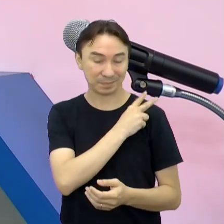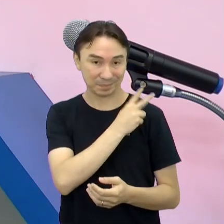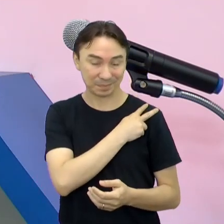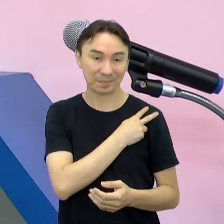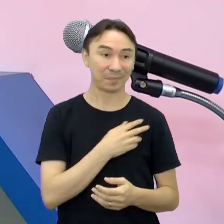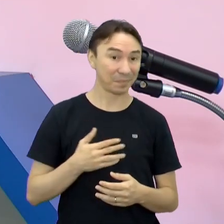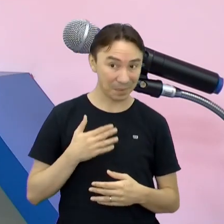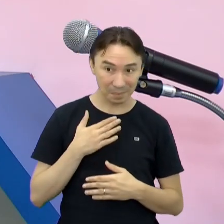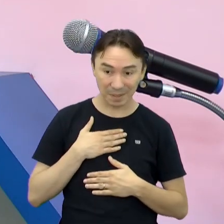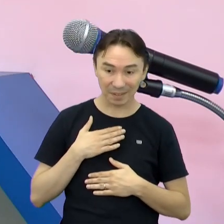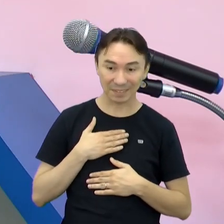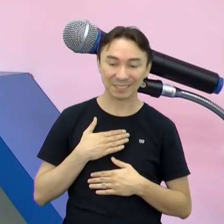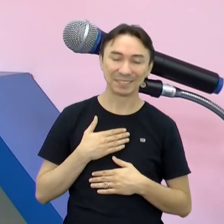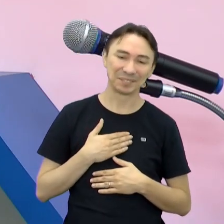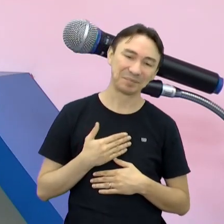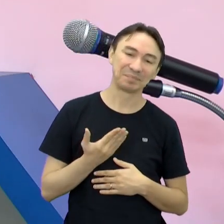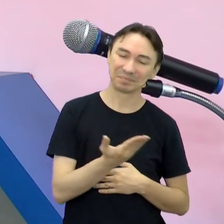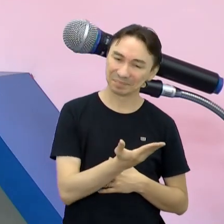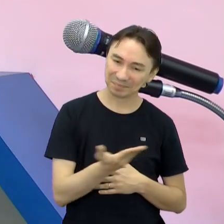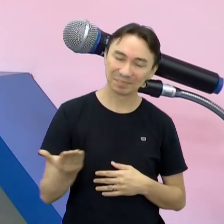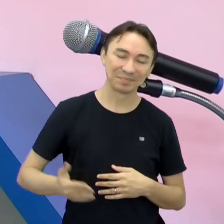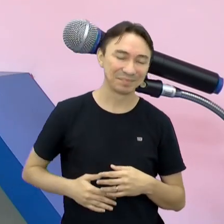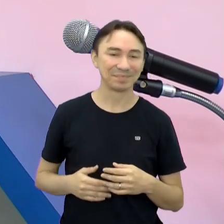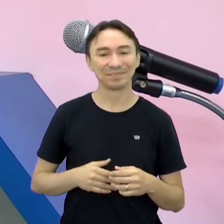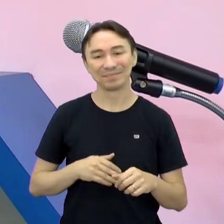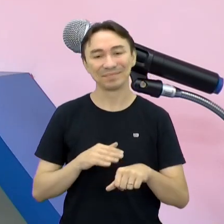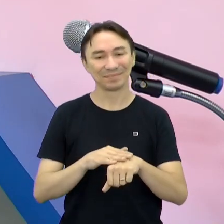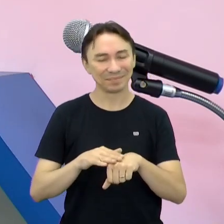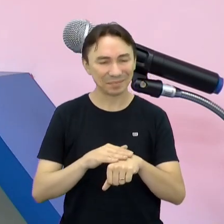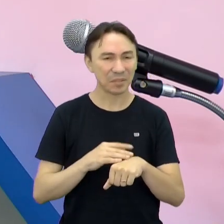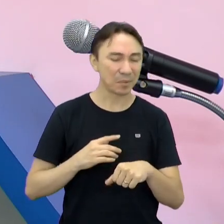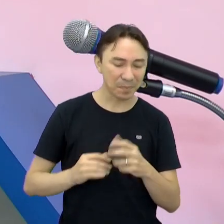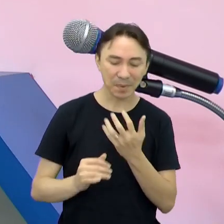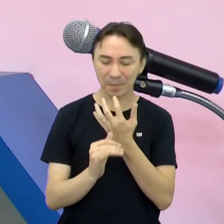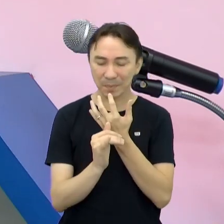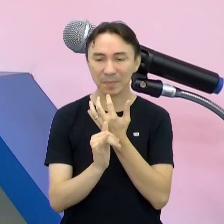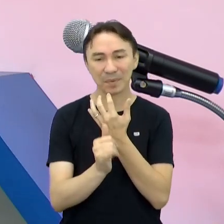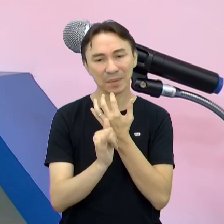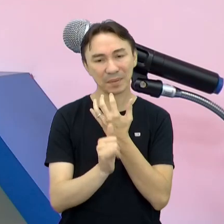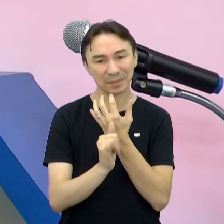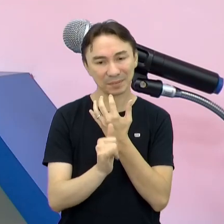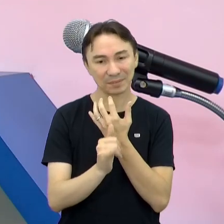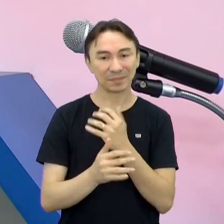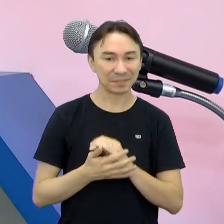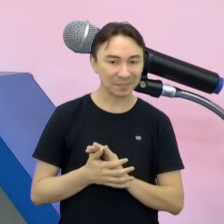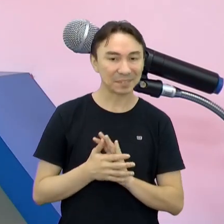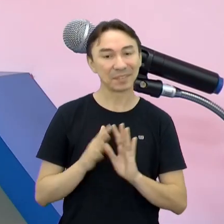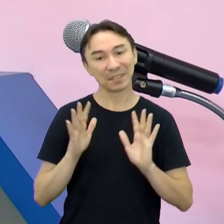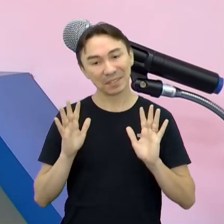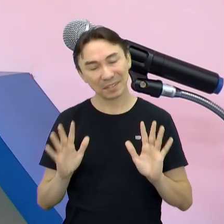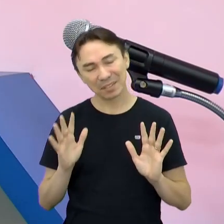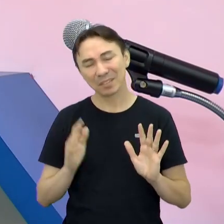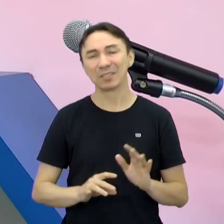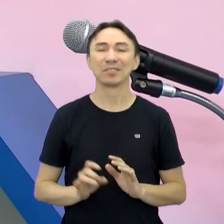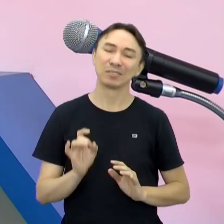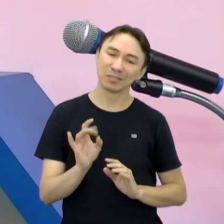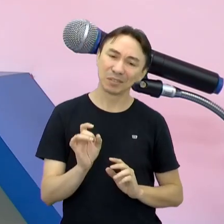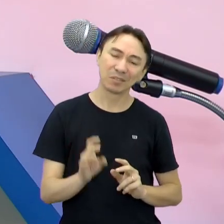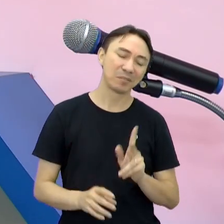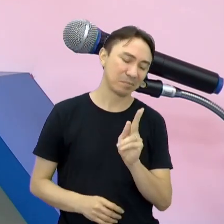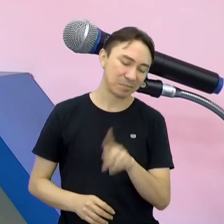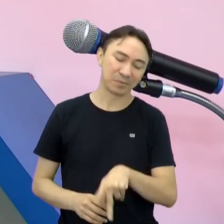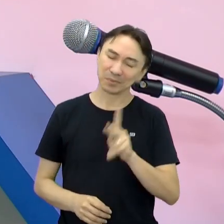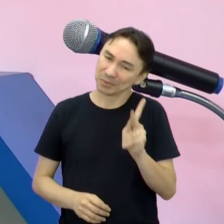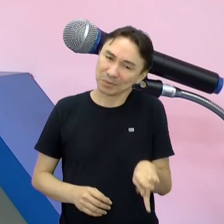é uma gentileza de vocês, aliás vocês são muito gentis, né? Eu cronista, como assim? Não sou cronista, sou apenas o professor de língua portuguesa